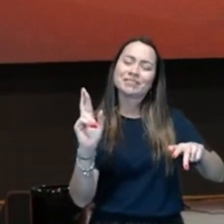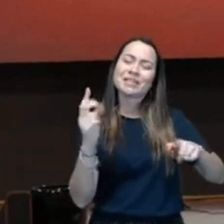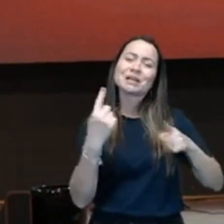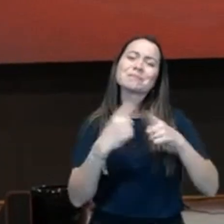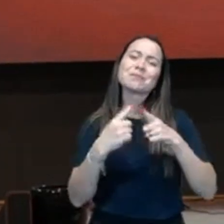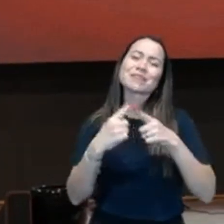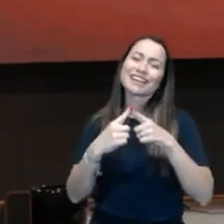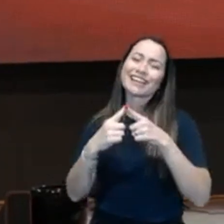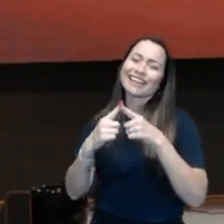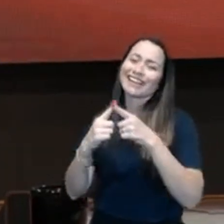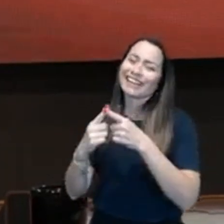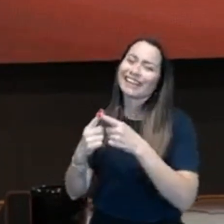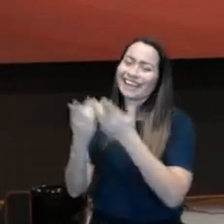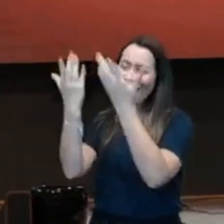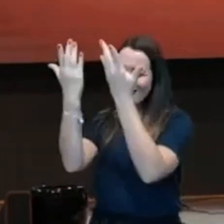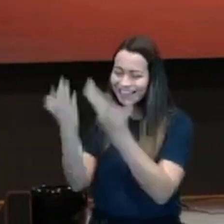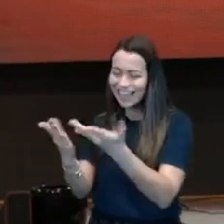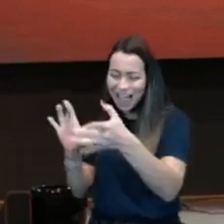estar em Jesus,